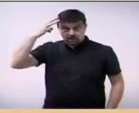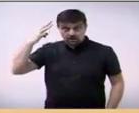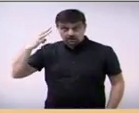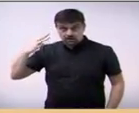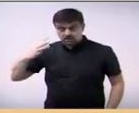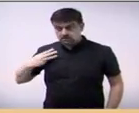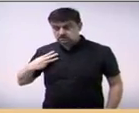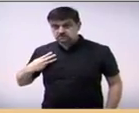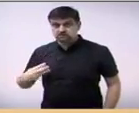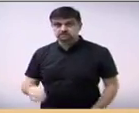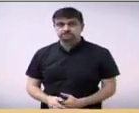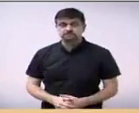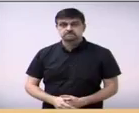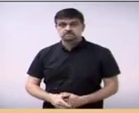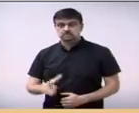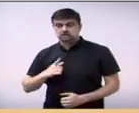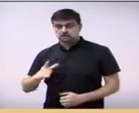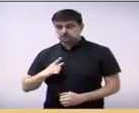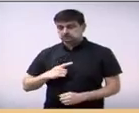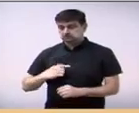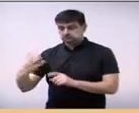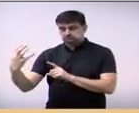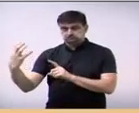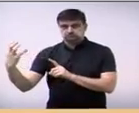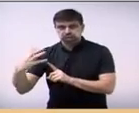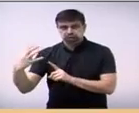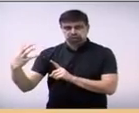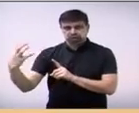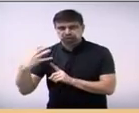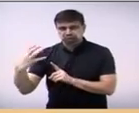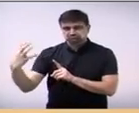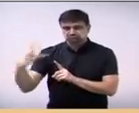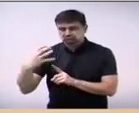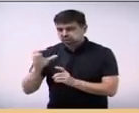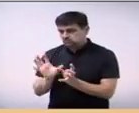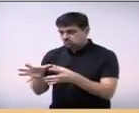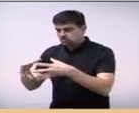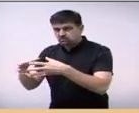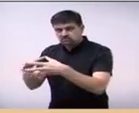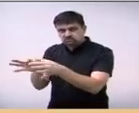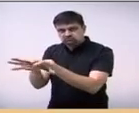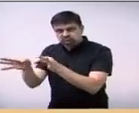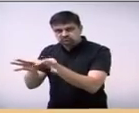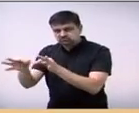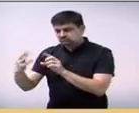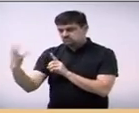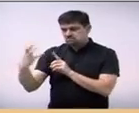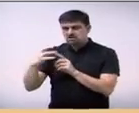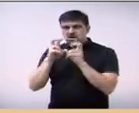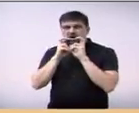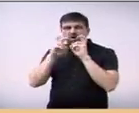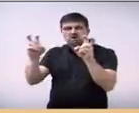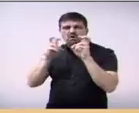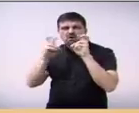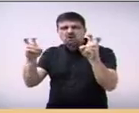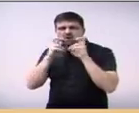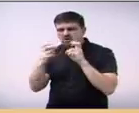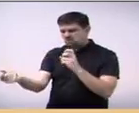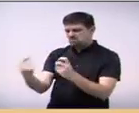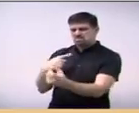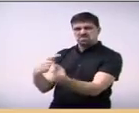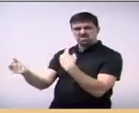por conta de influência, de pressões organizadas, vaias, barulho,